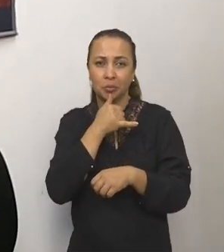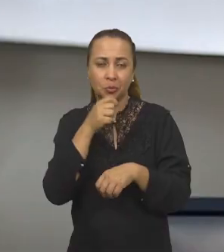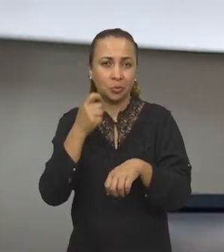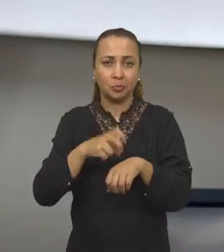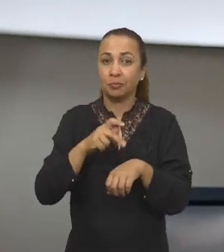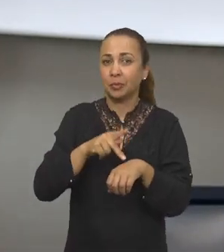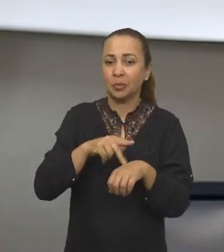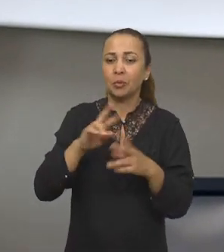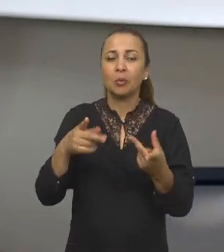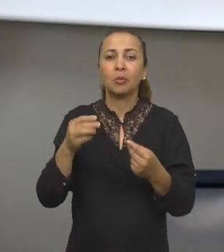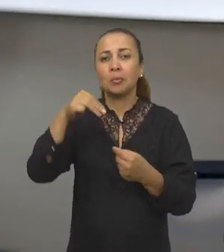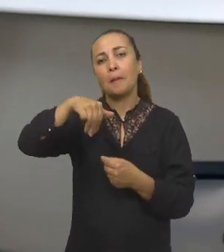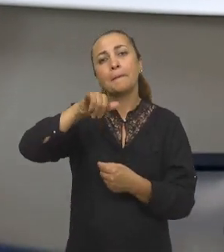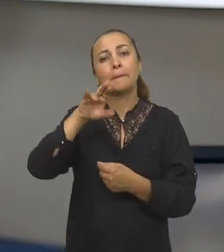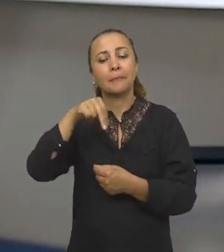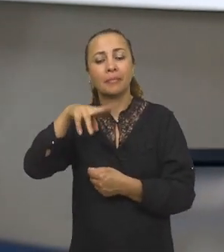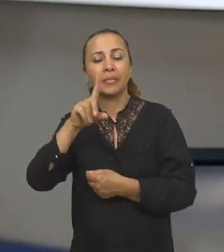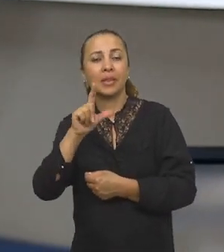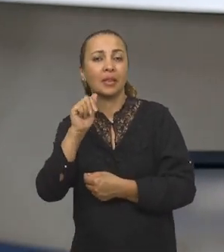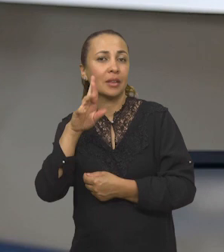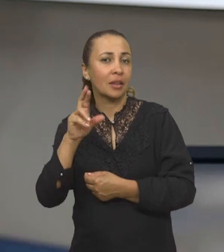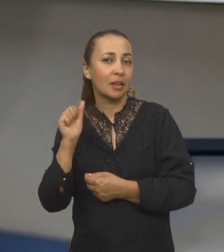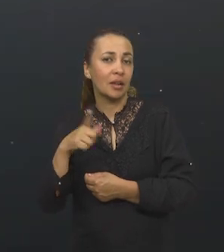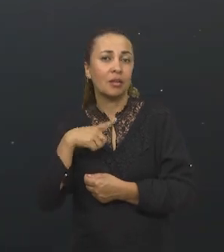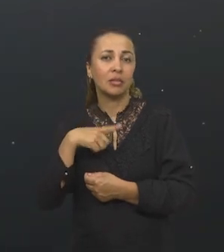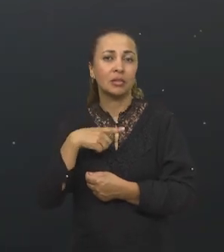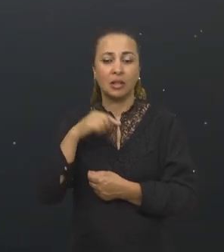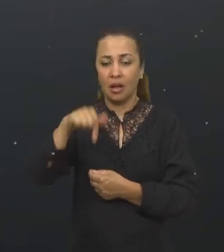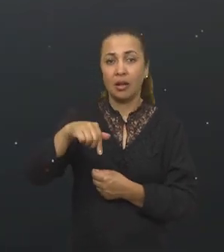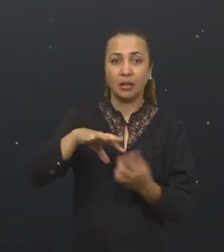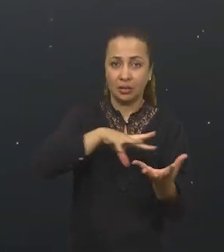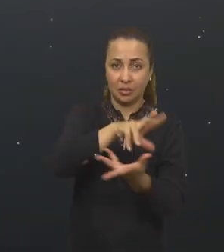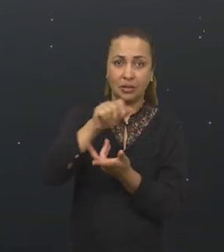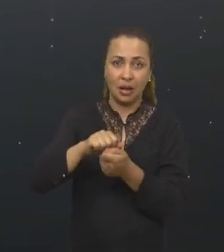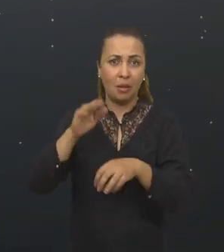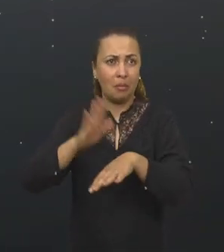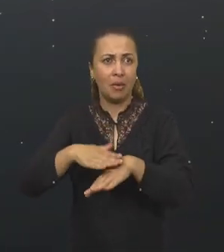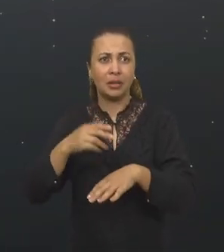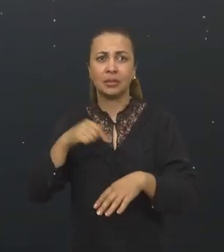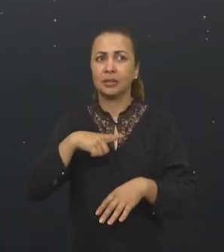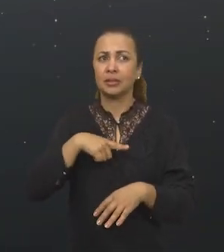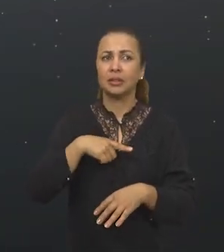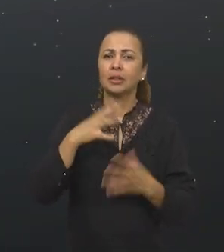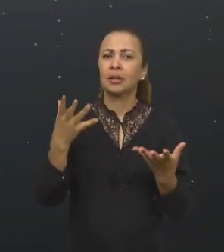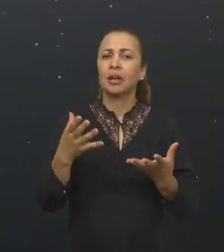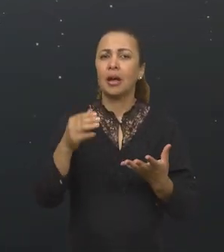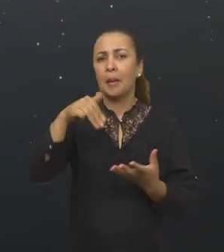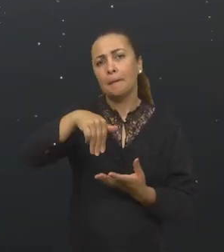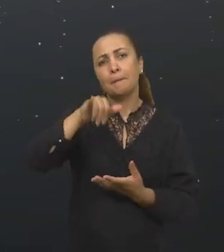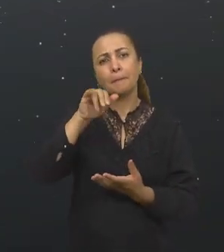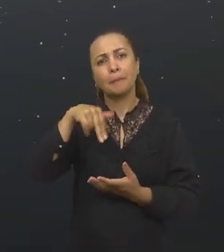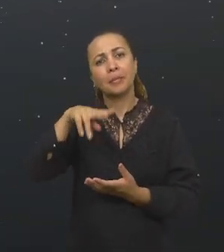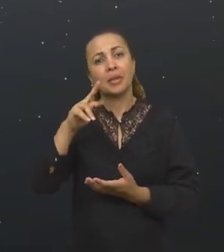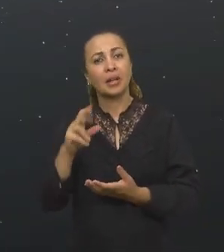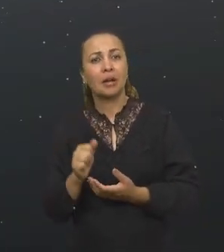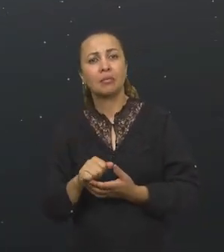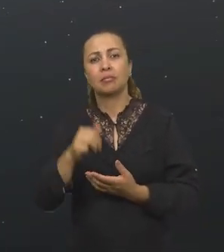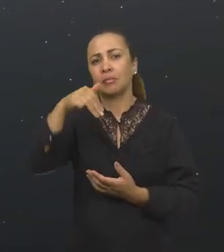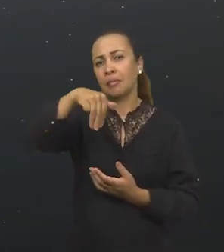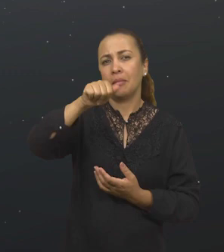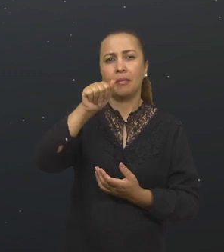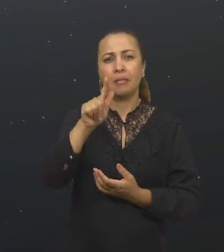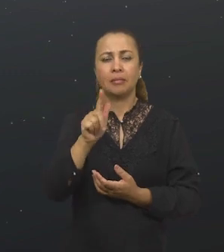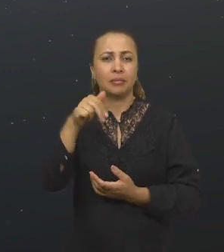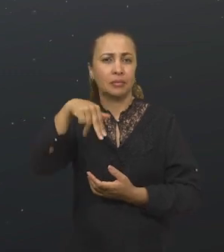quais são os principais minerais que estão presentes naquele planeta. No caso da Terra, os minerais mais abundantes são minerais à base de